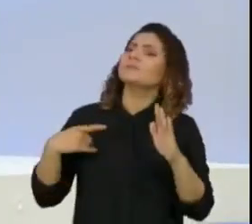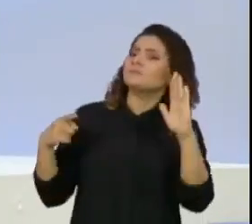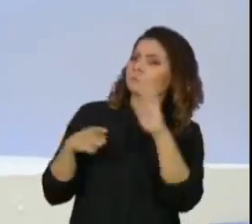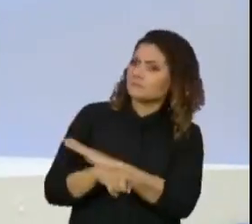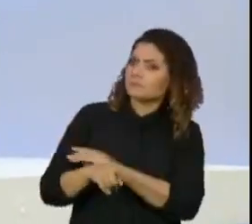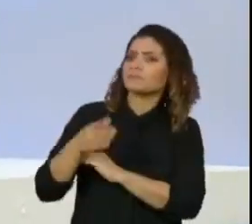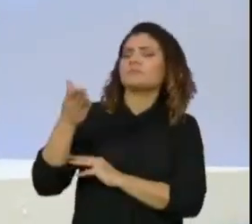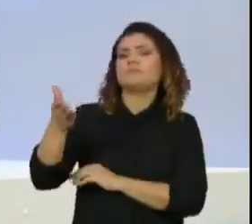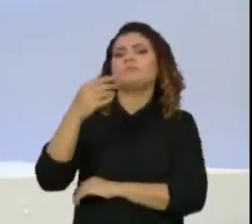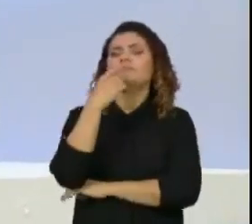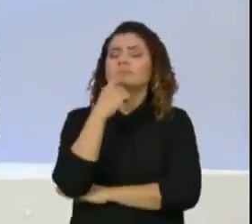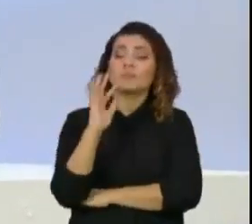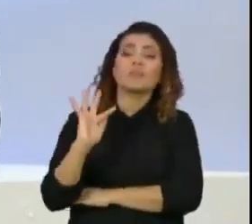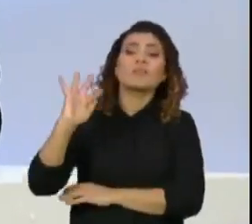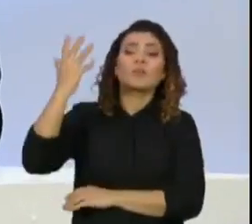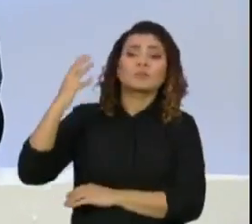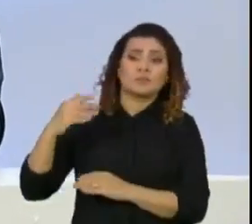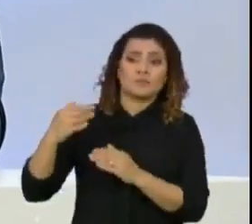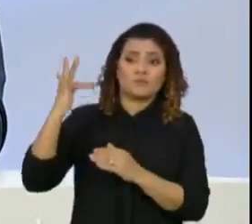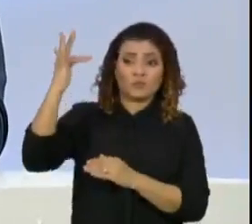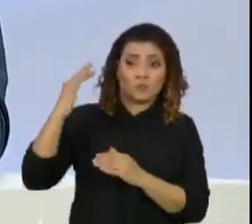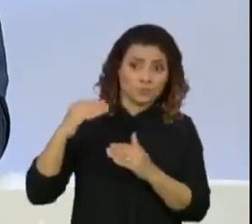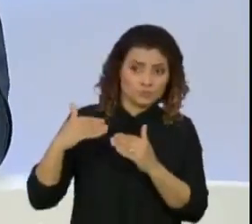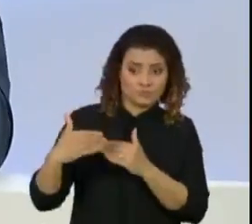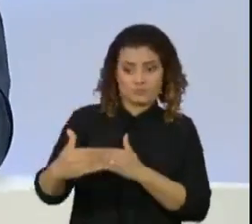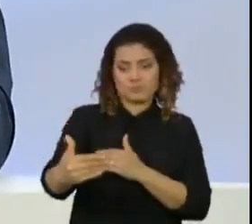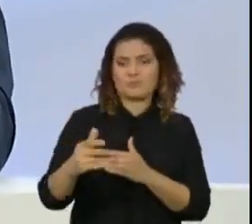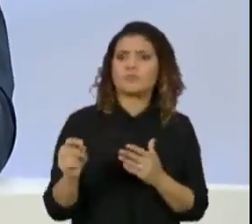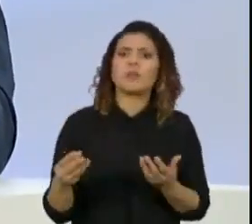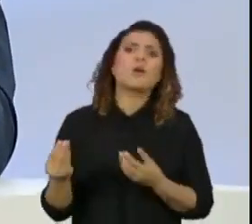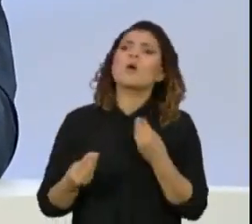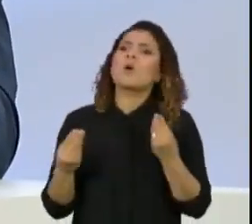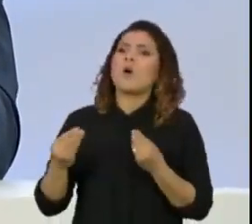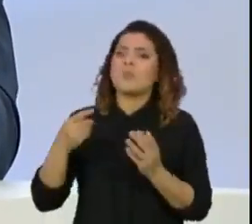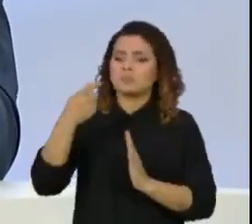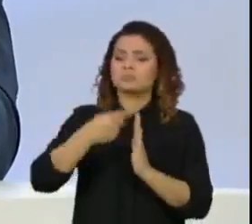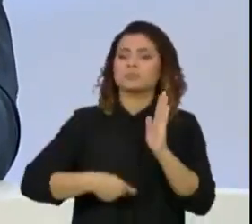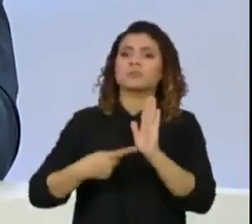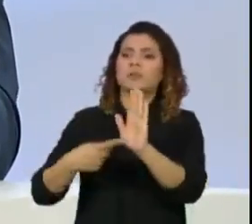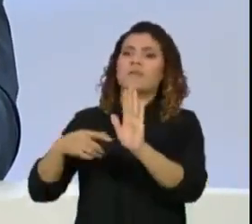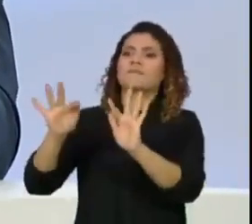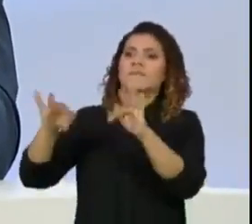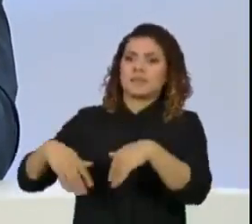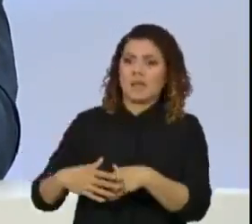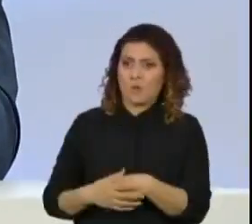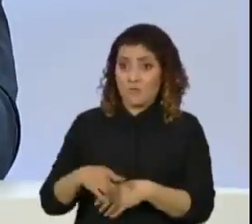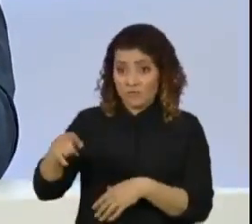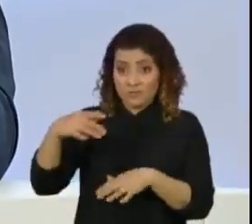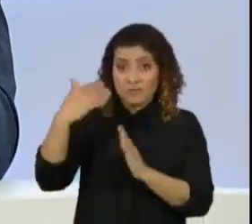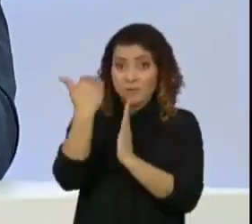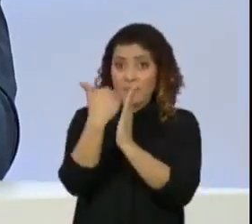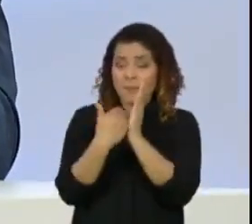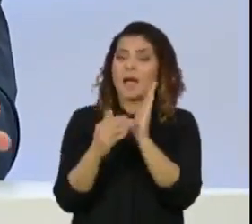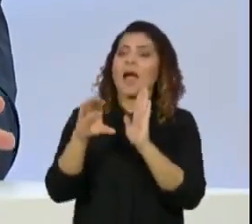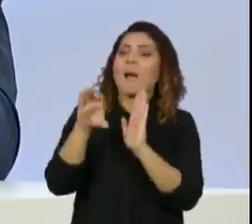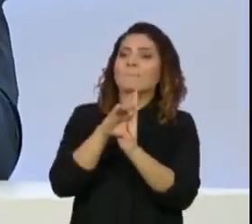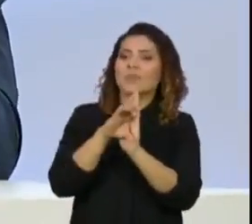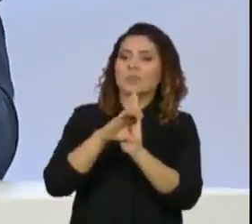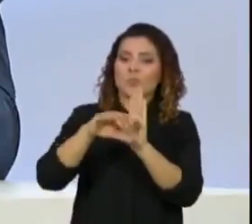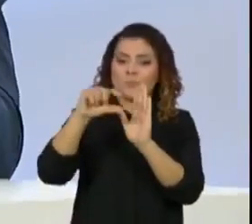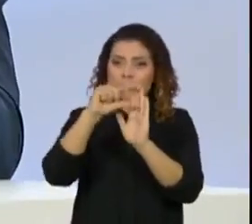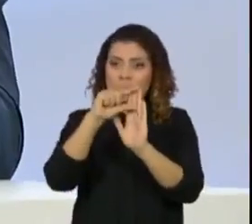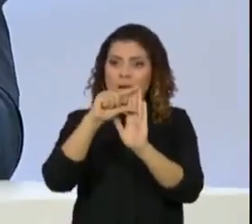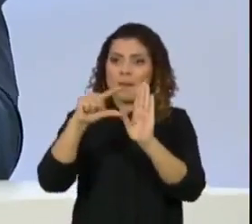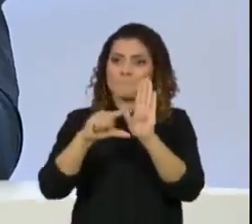pergunta jogando um pouquinho para frente. Gente, como vai ser esse relatório final do senhor? O senhor vai dividir em capítulos? O senhor vai